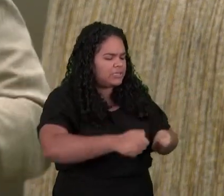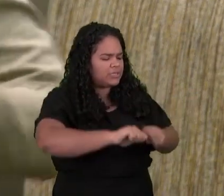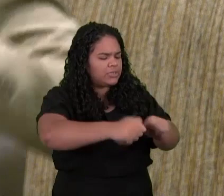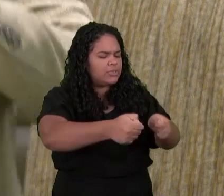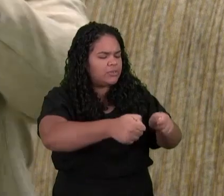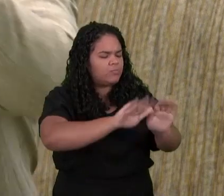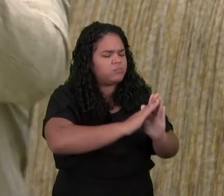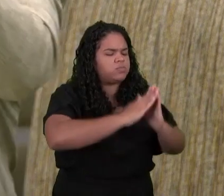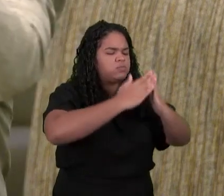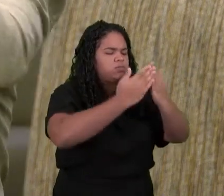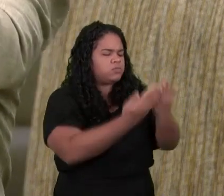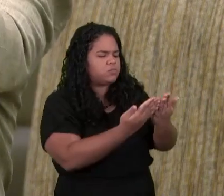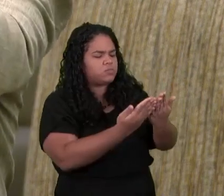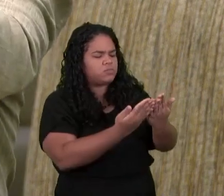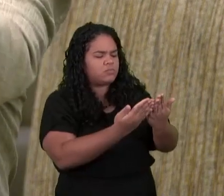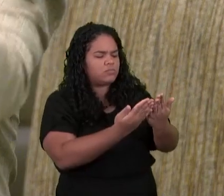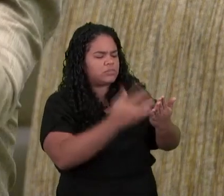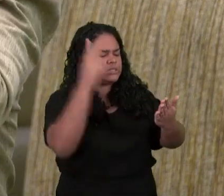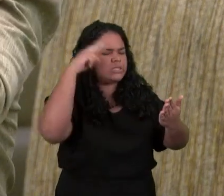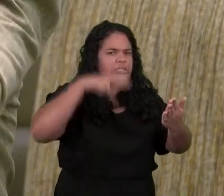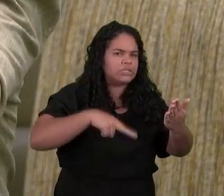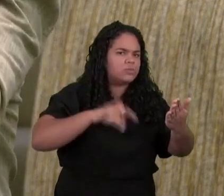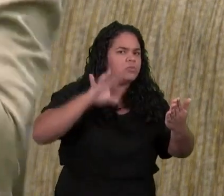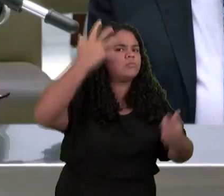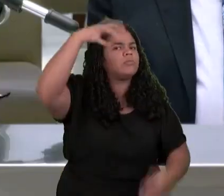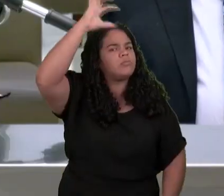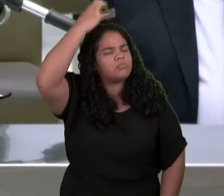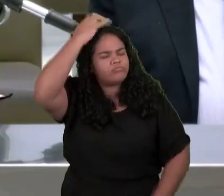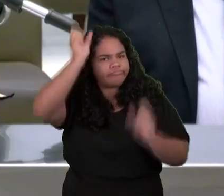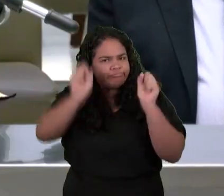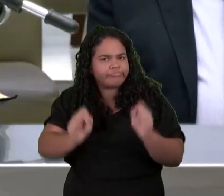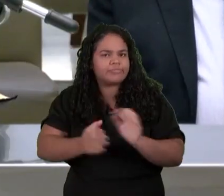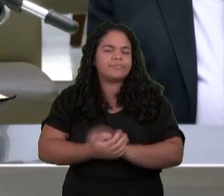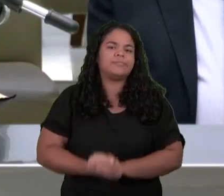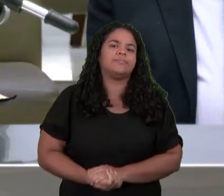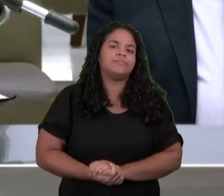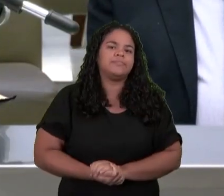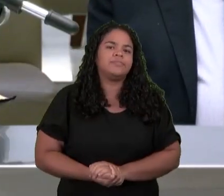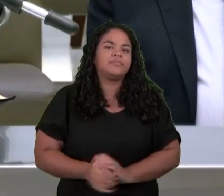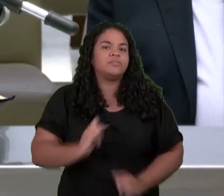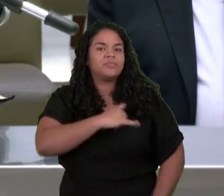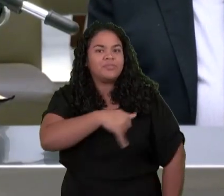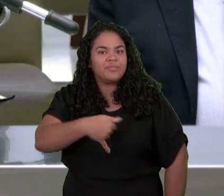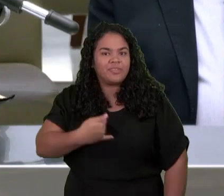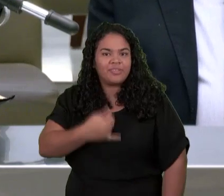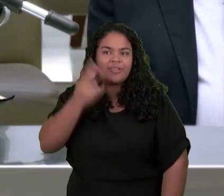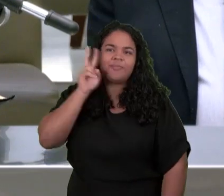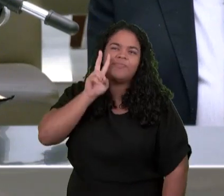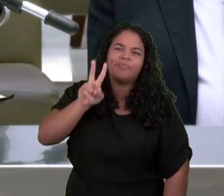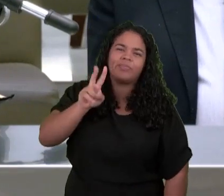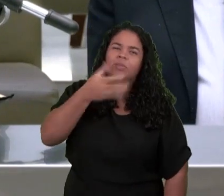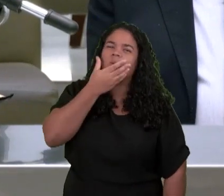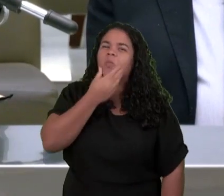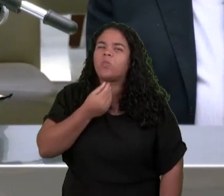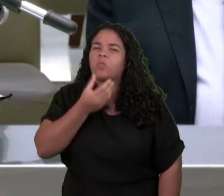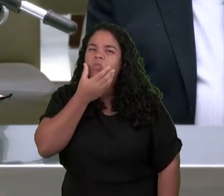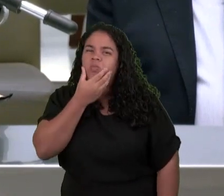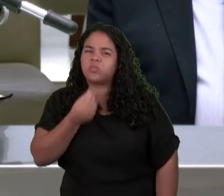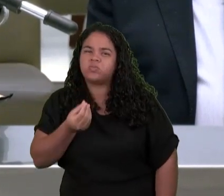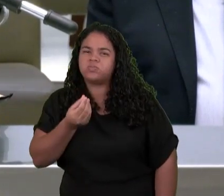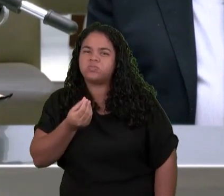João diz Que no céu Ele vê Que este livro Estava na destra Na mão